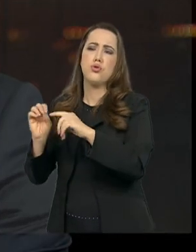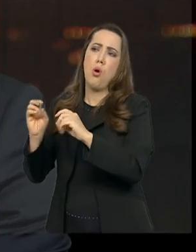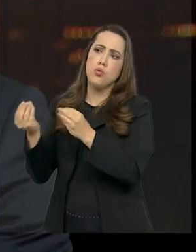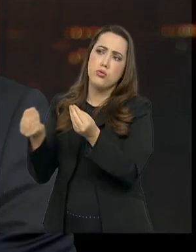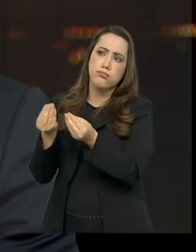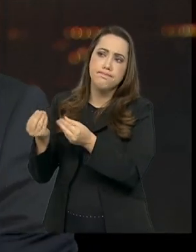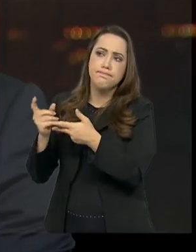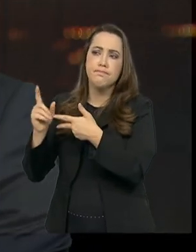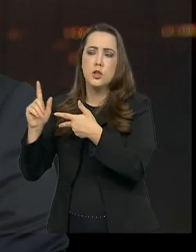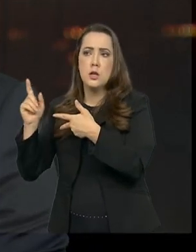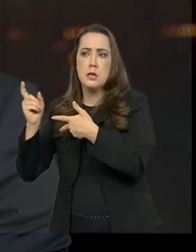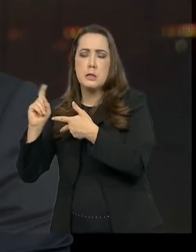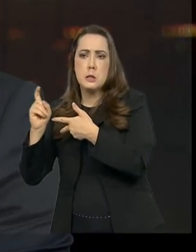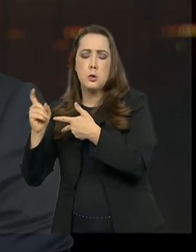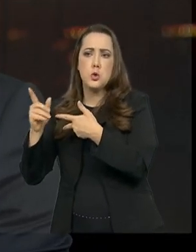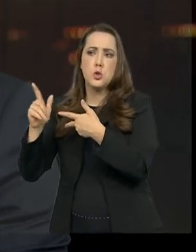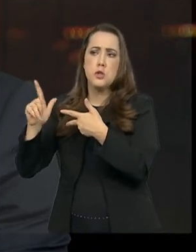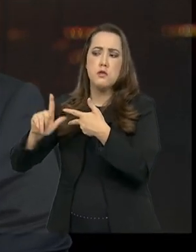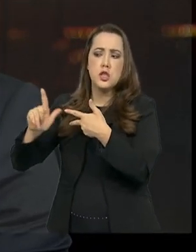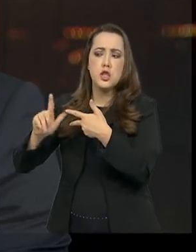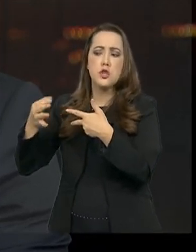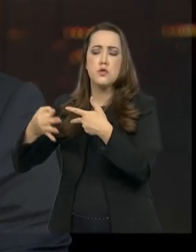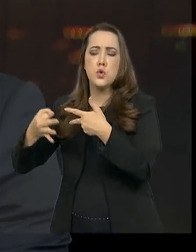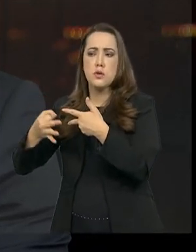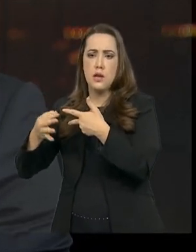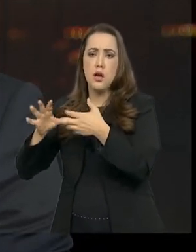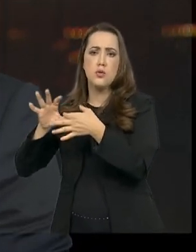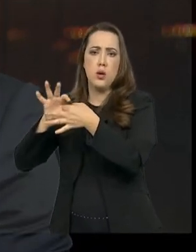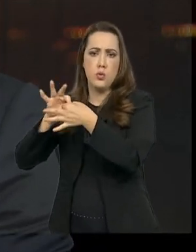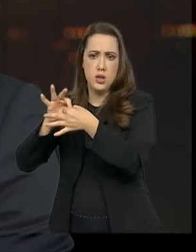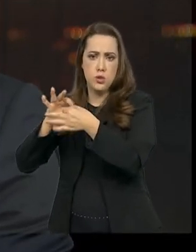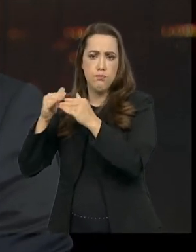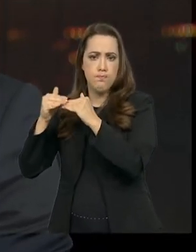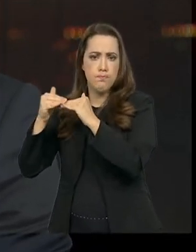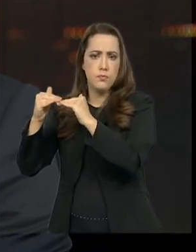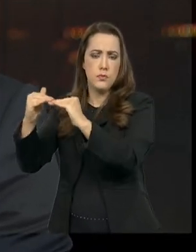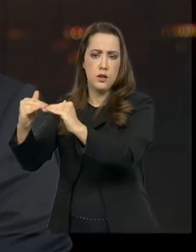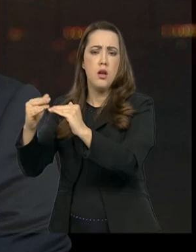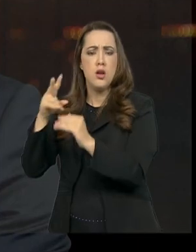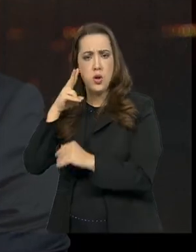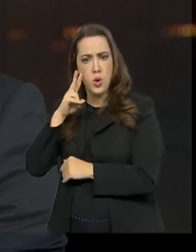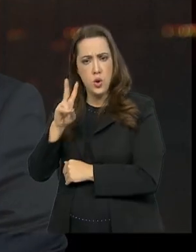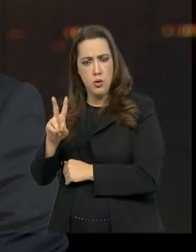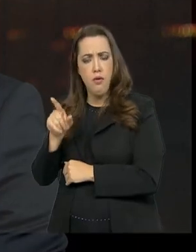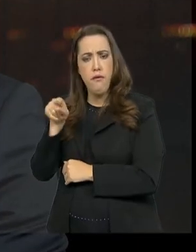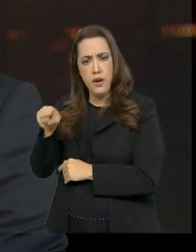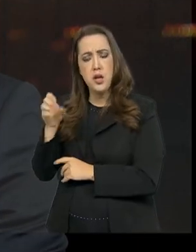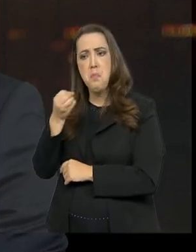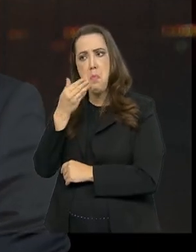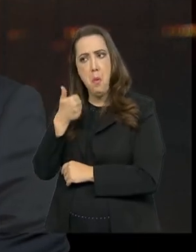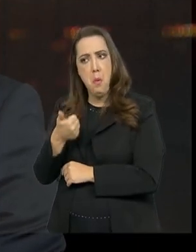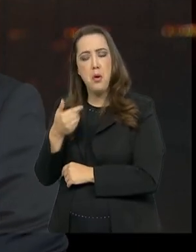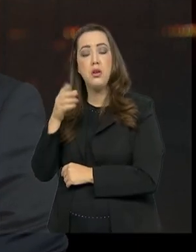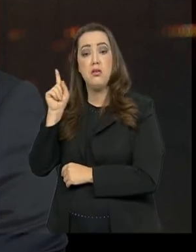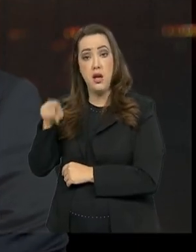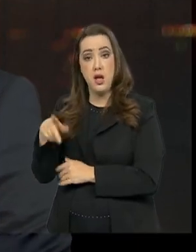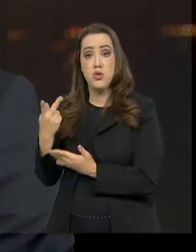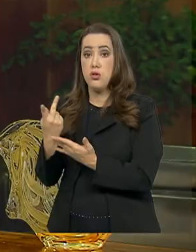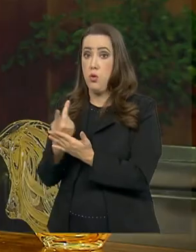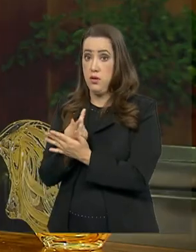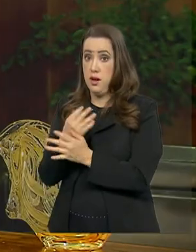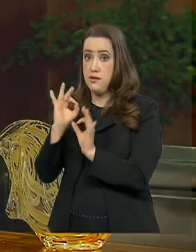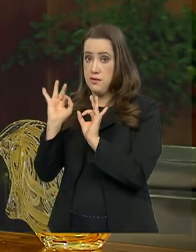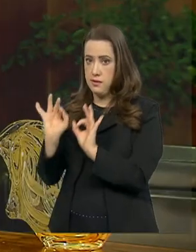essa harmonia e equilíbrio entre os poderes no Brasil? Atualmente, o senhor considera que é uma coisa vigente? Está acontecendo